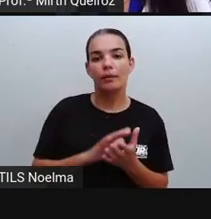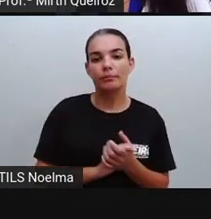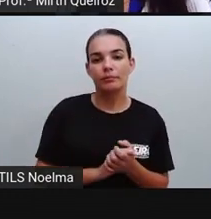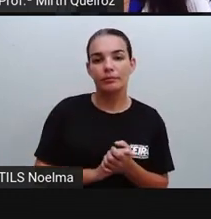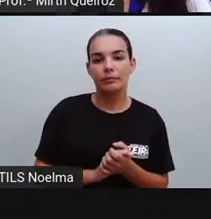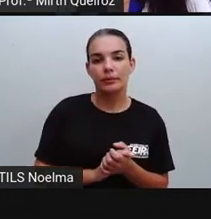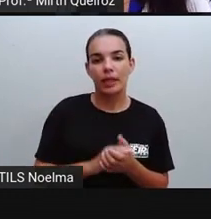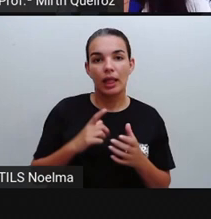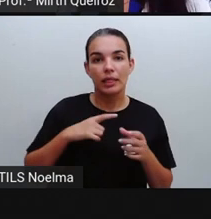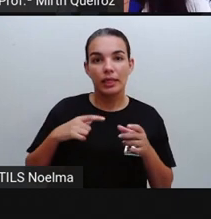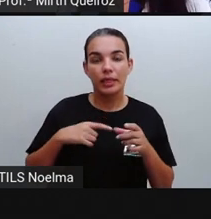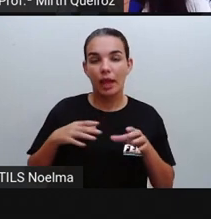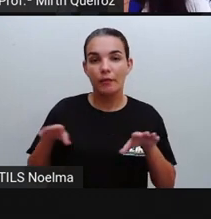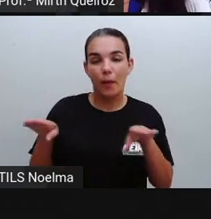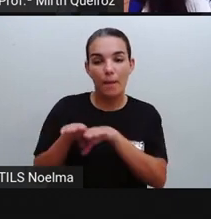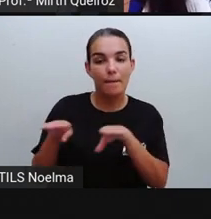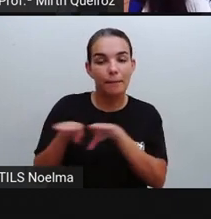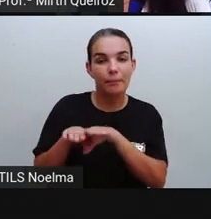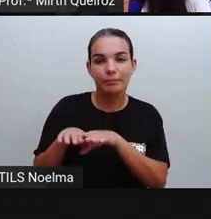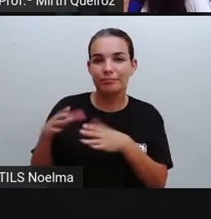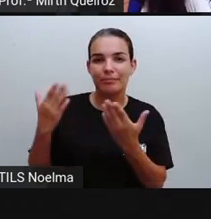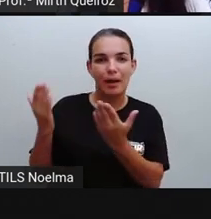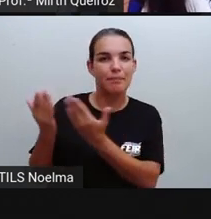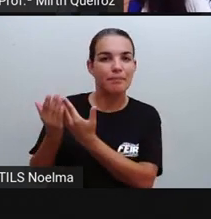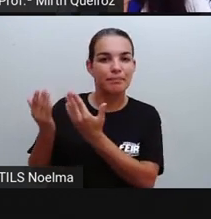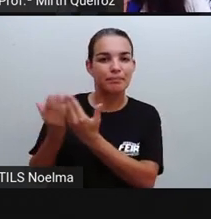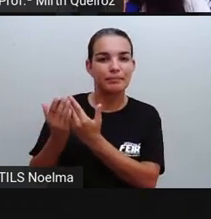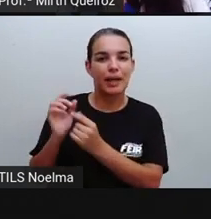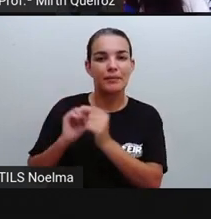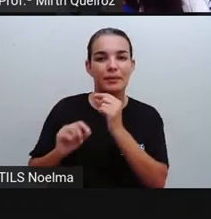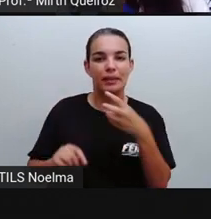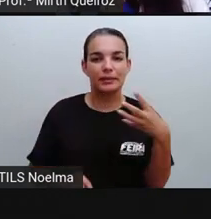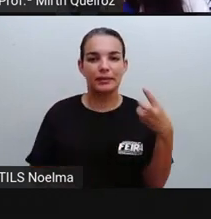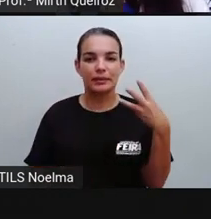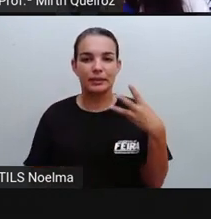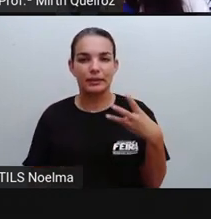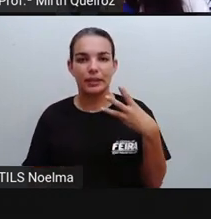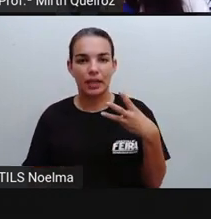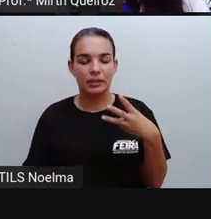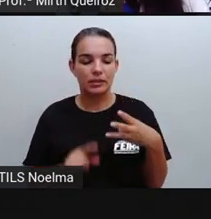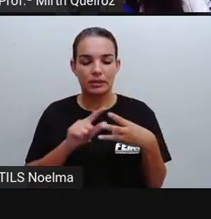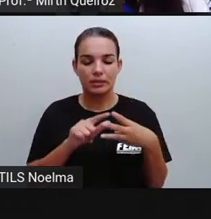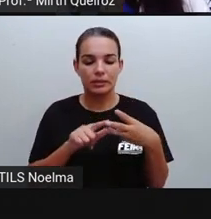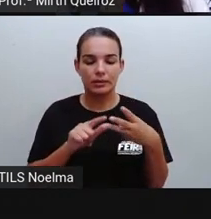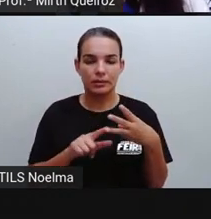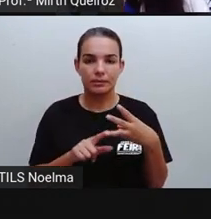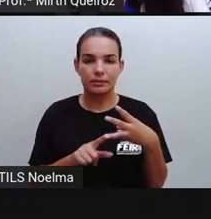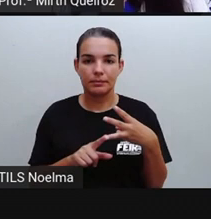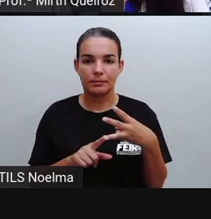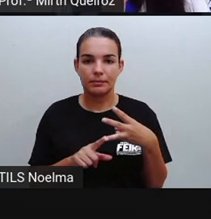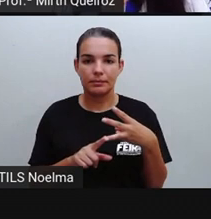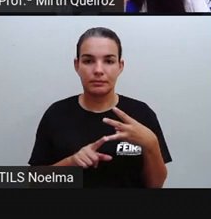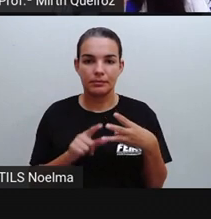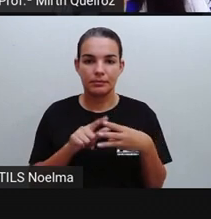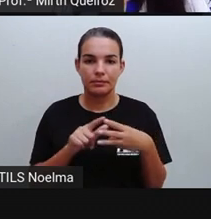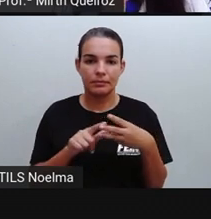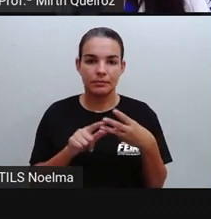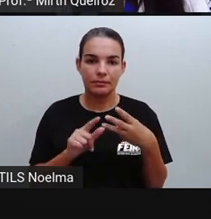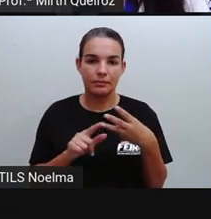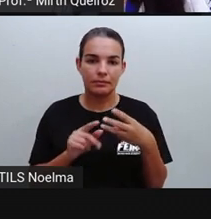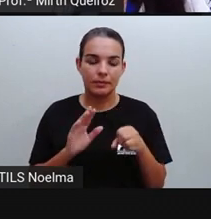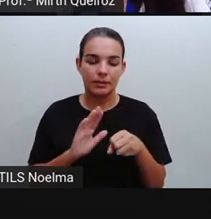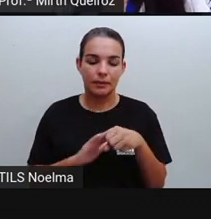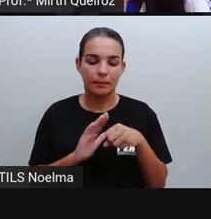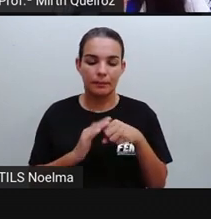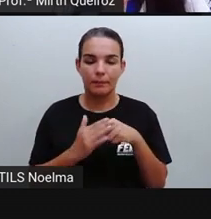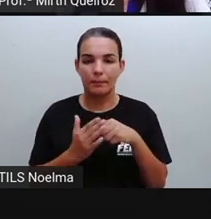um empate técnico aqui, dentre esses bairros. Quais seriam? Jardim Acácia, Casebe e Aviário, com